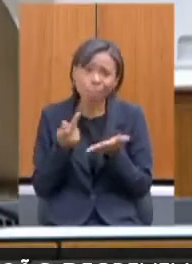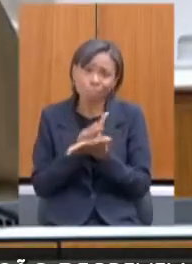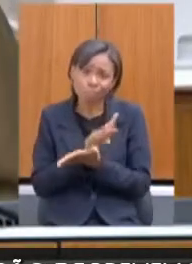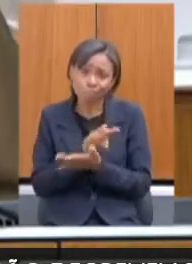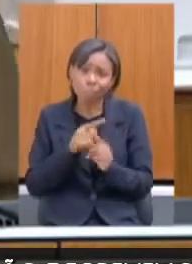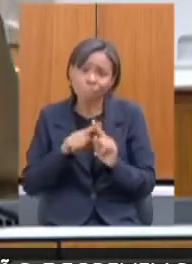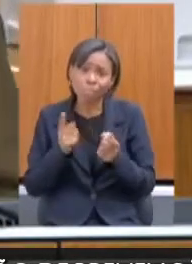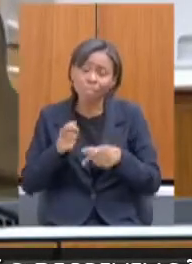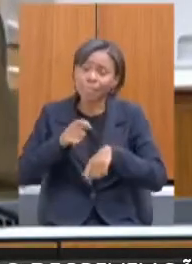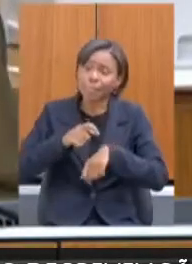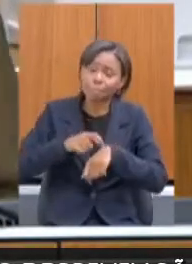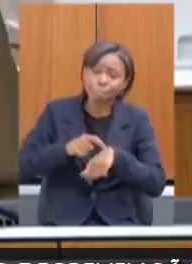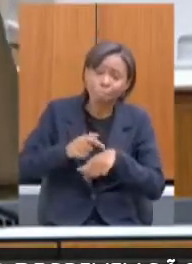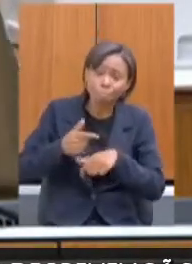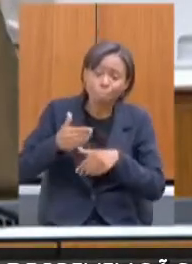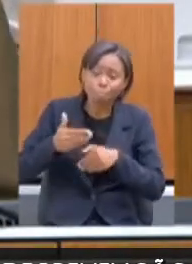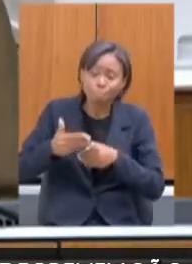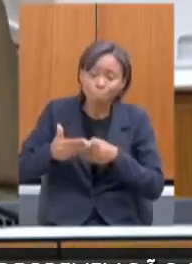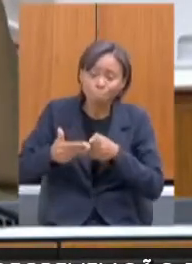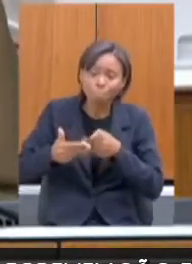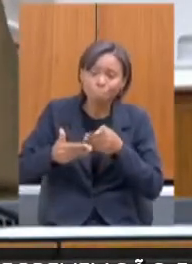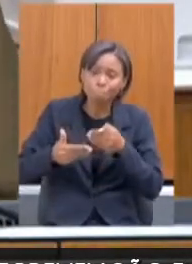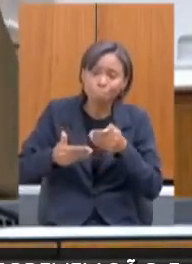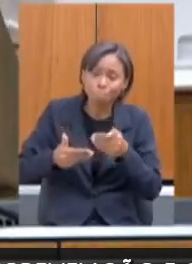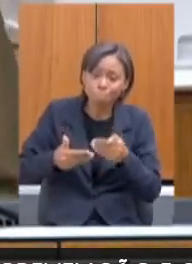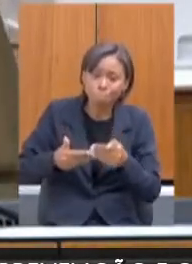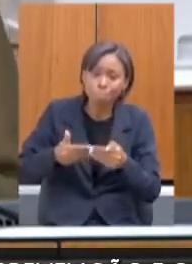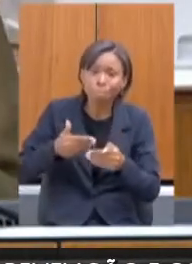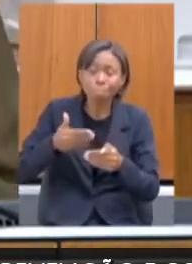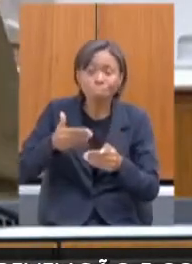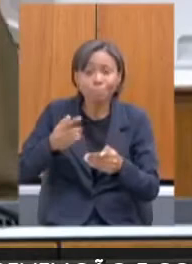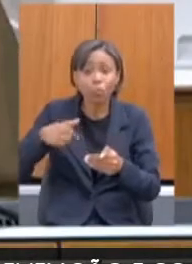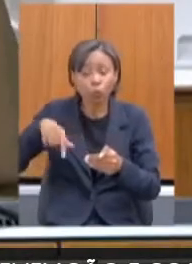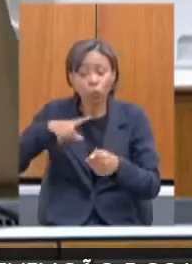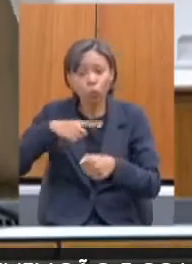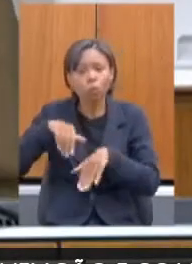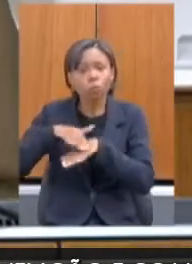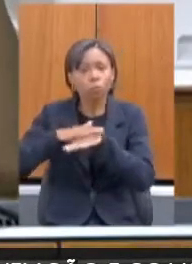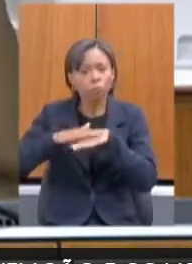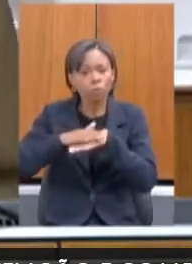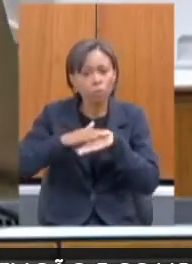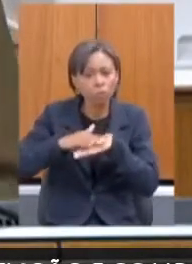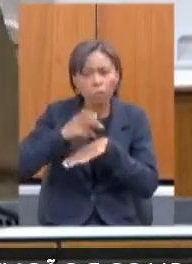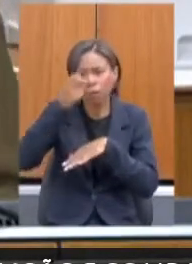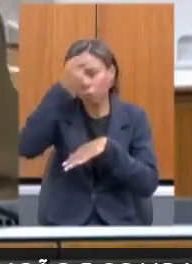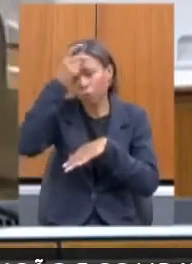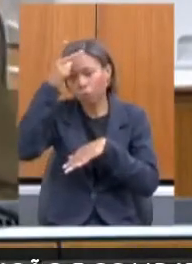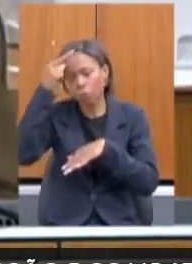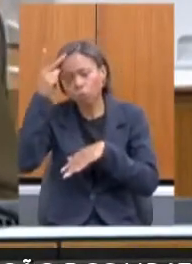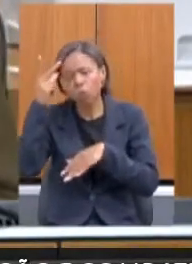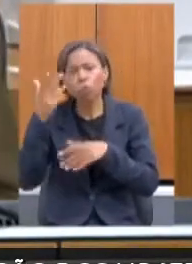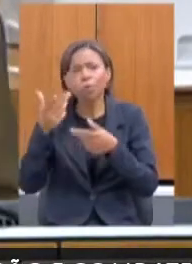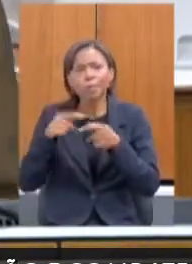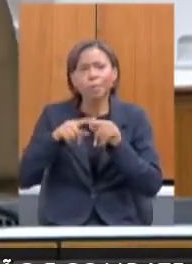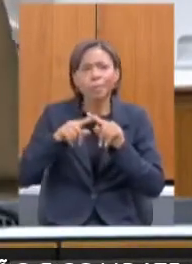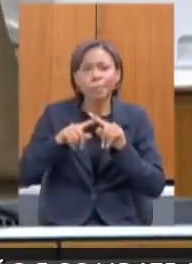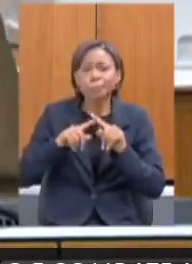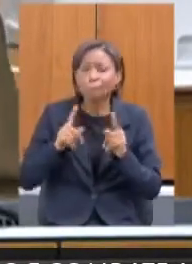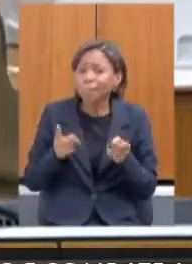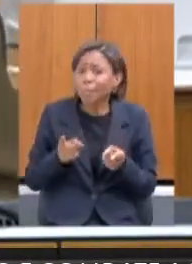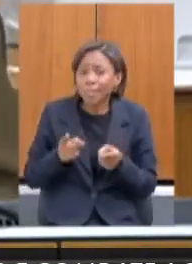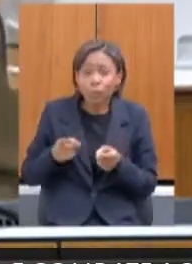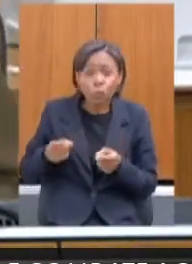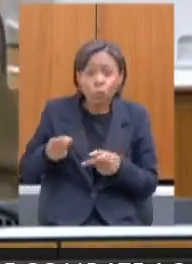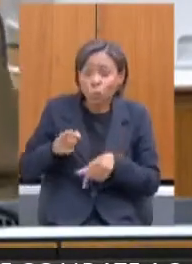conversados para a adesão das prefeituras, das instituições ao CDH, mas não está na velocidade que